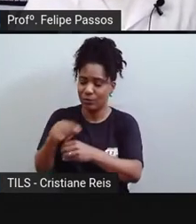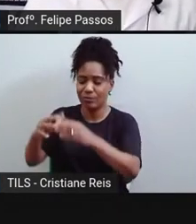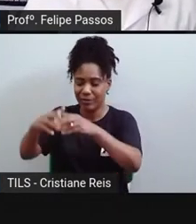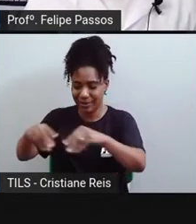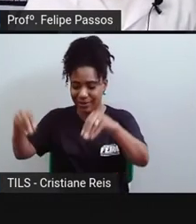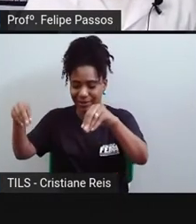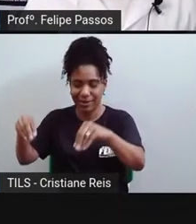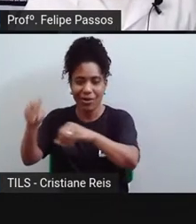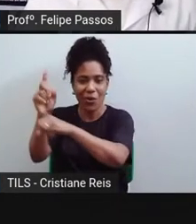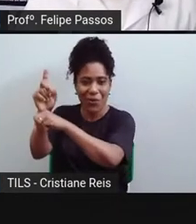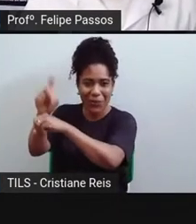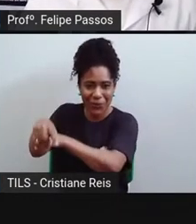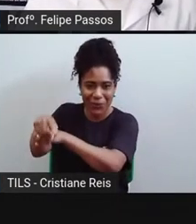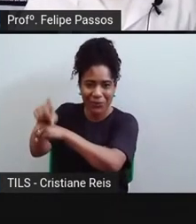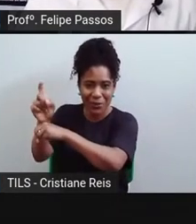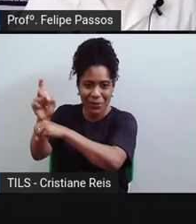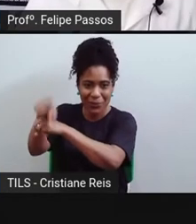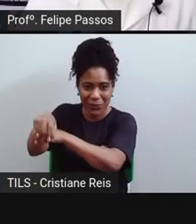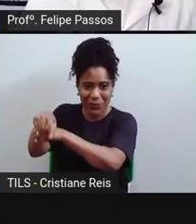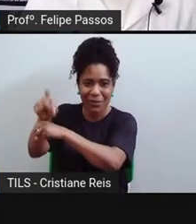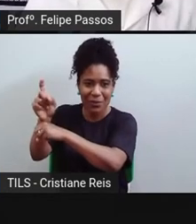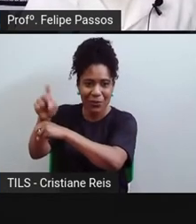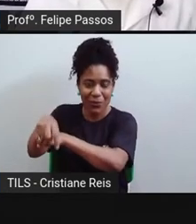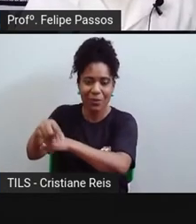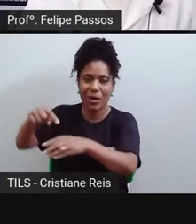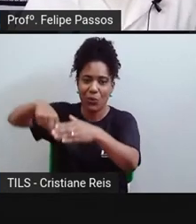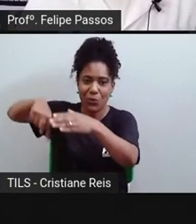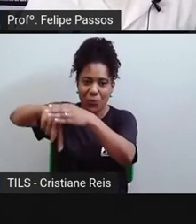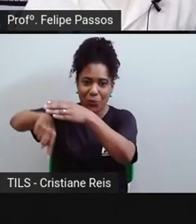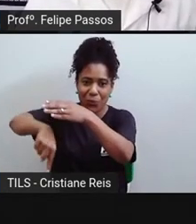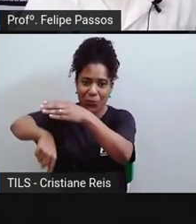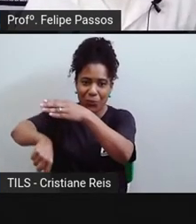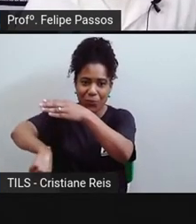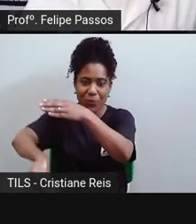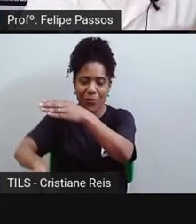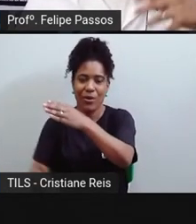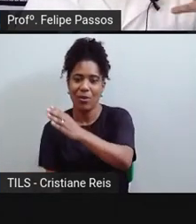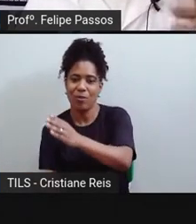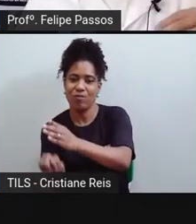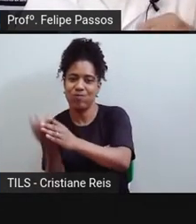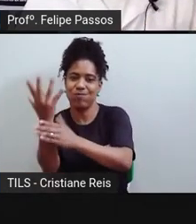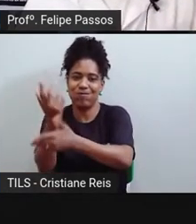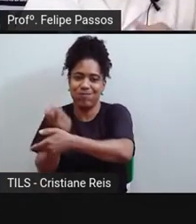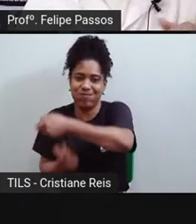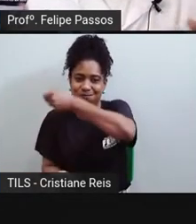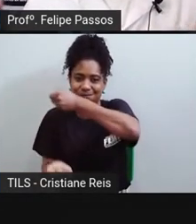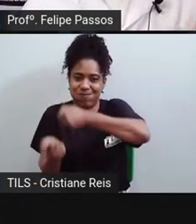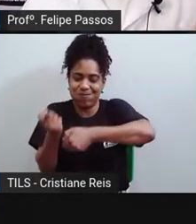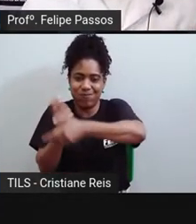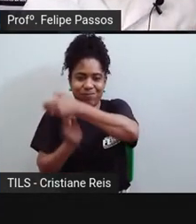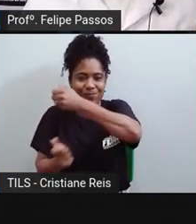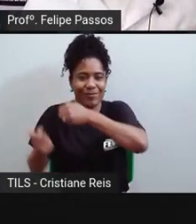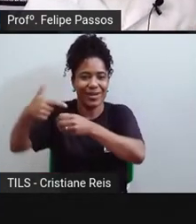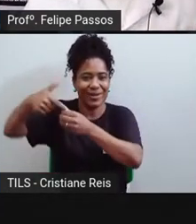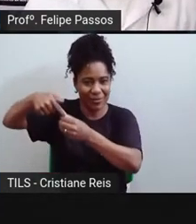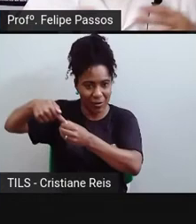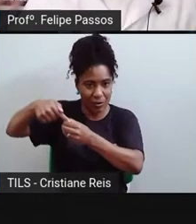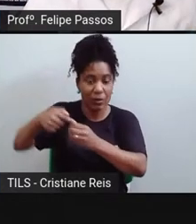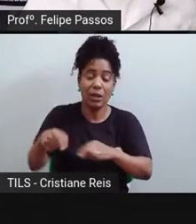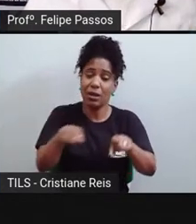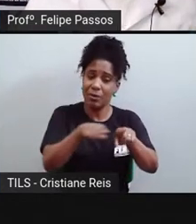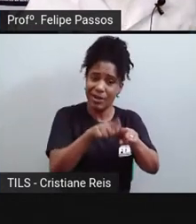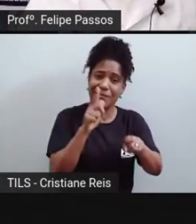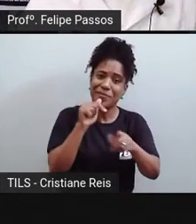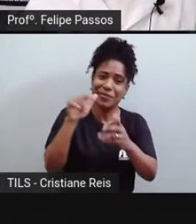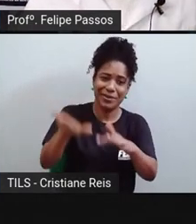você tem as plataformas de petróleo. Então, esse óleo vai ser removido, vão ser separadas substâncias diferentes